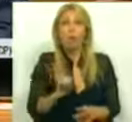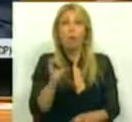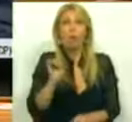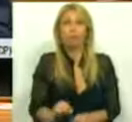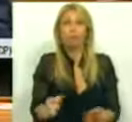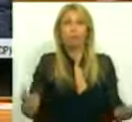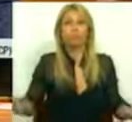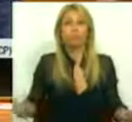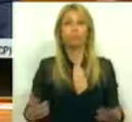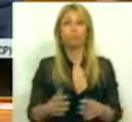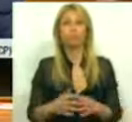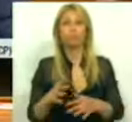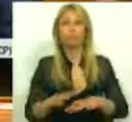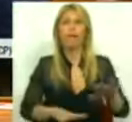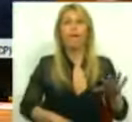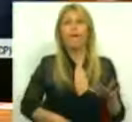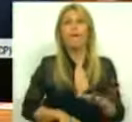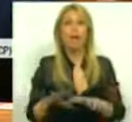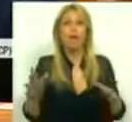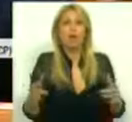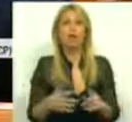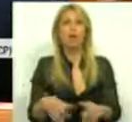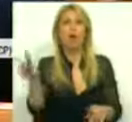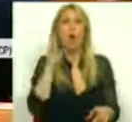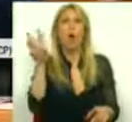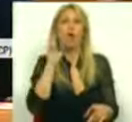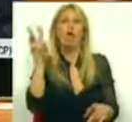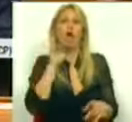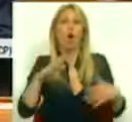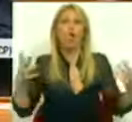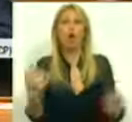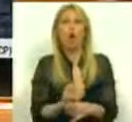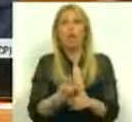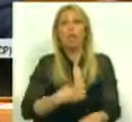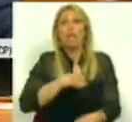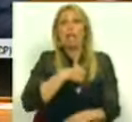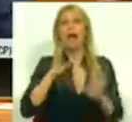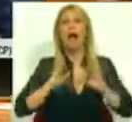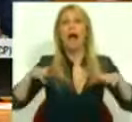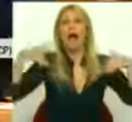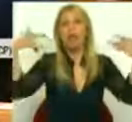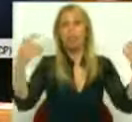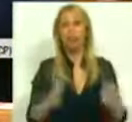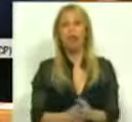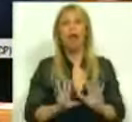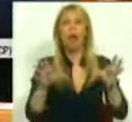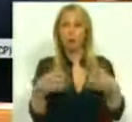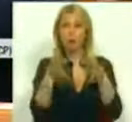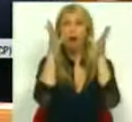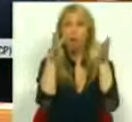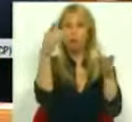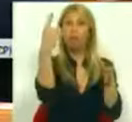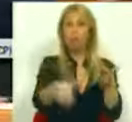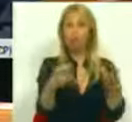caixa de ressonância para estados de alma. É um órgão atento aos problemas do país,